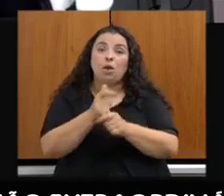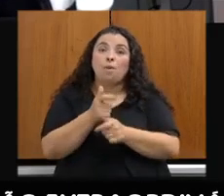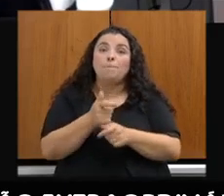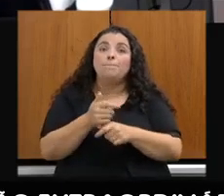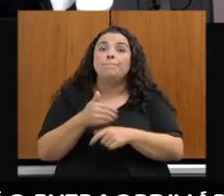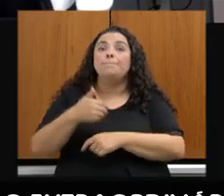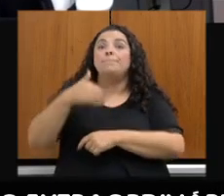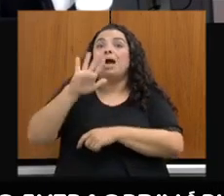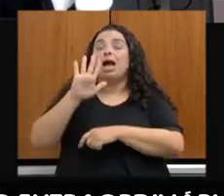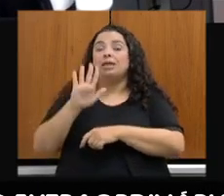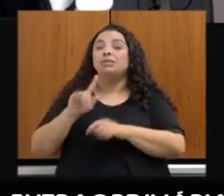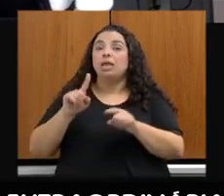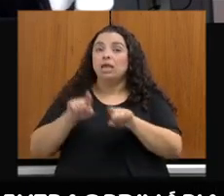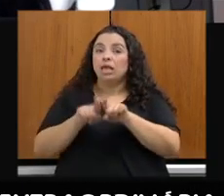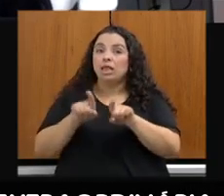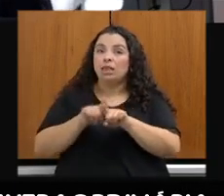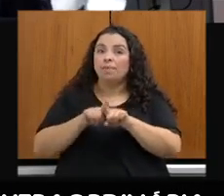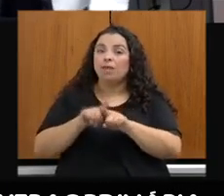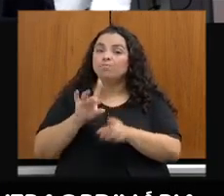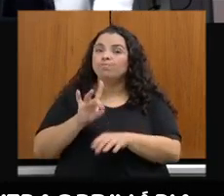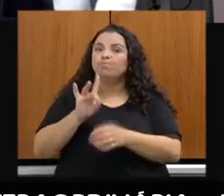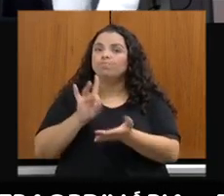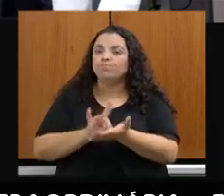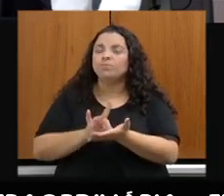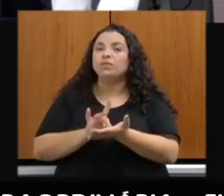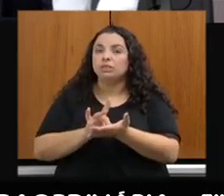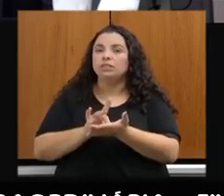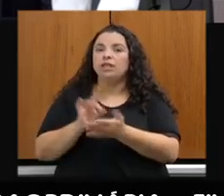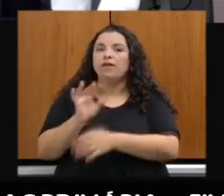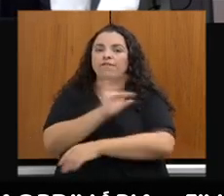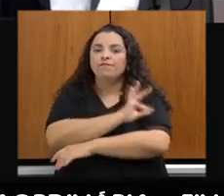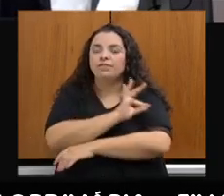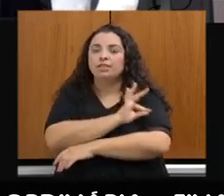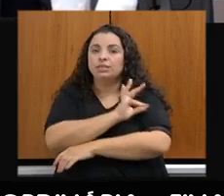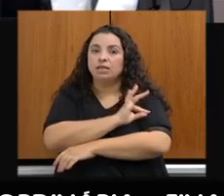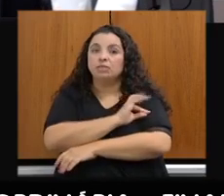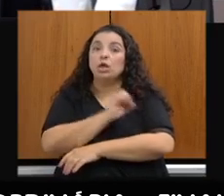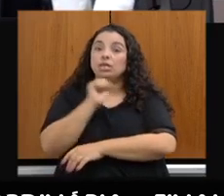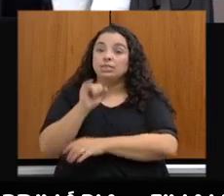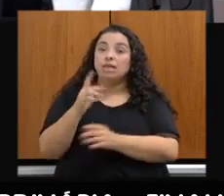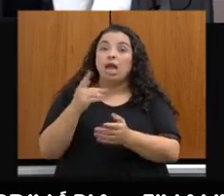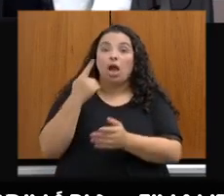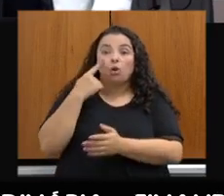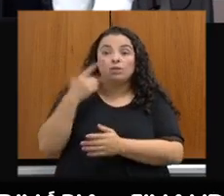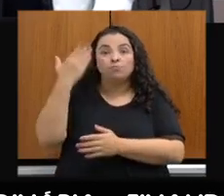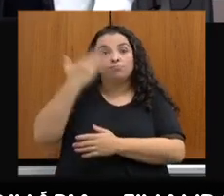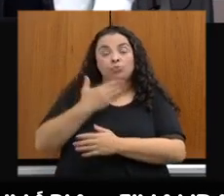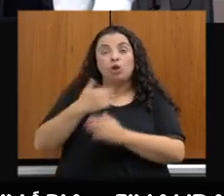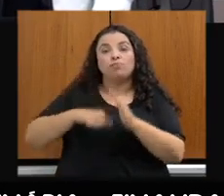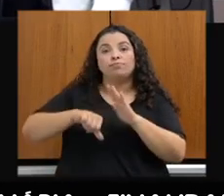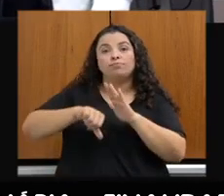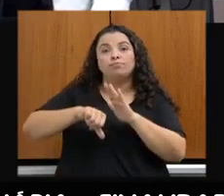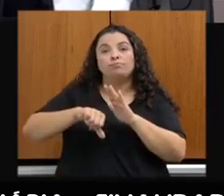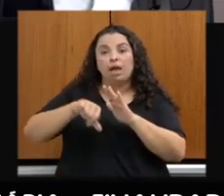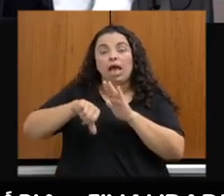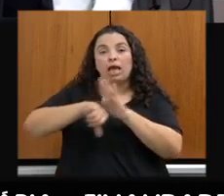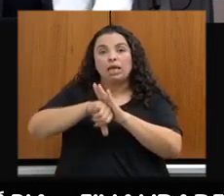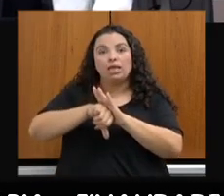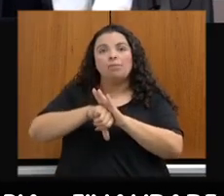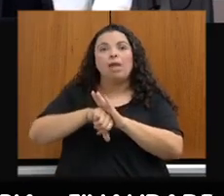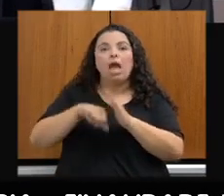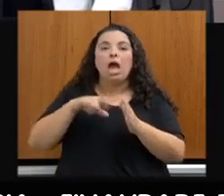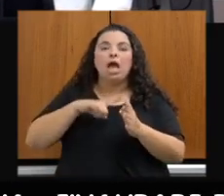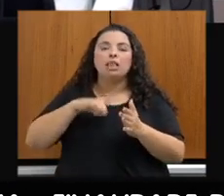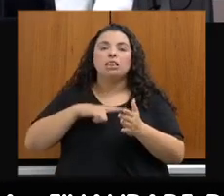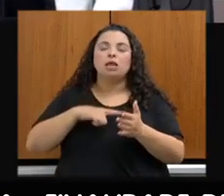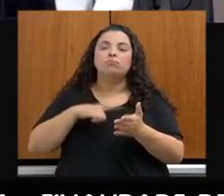efetividade da fiscalização com a infração, no caso de ocorrência de desmatamento irregular. Por favor. Aqui nós